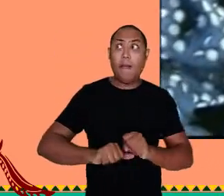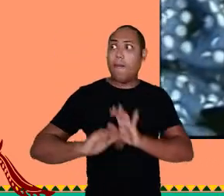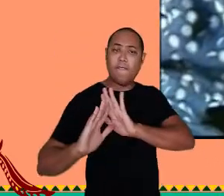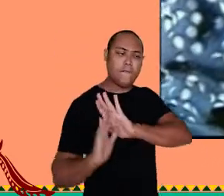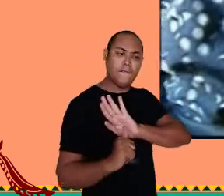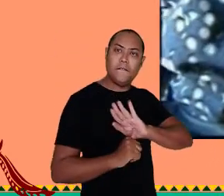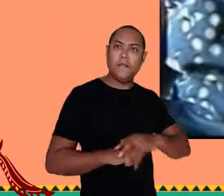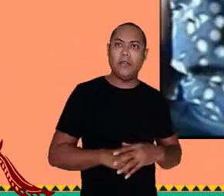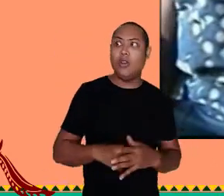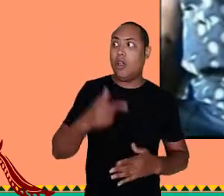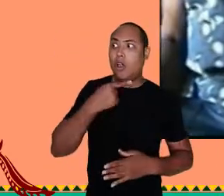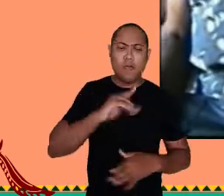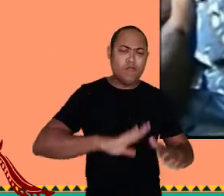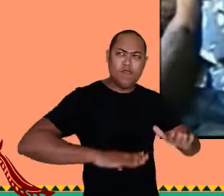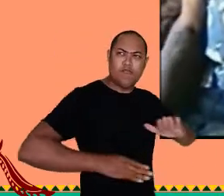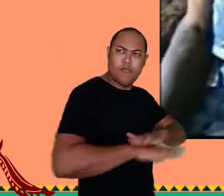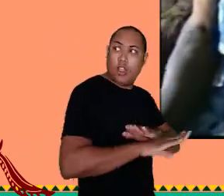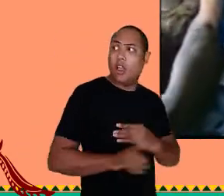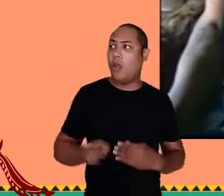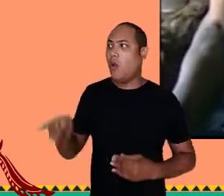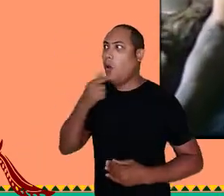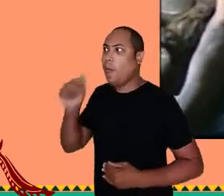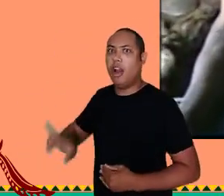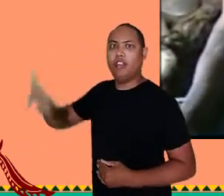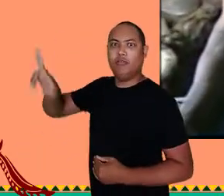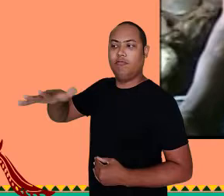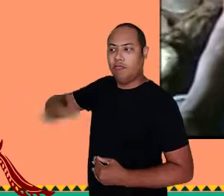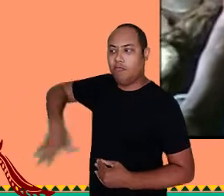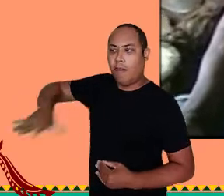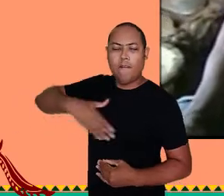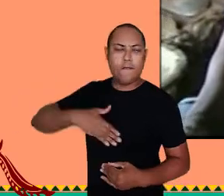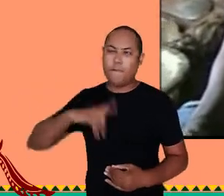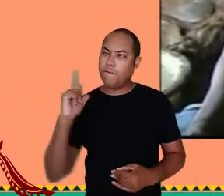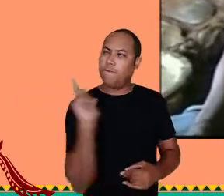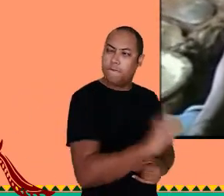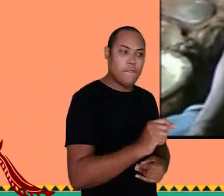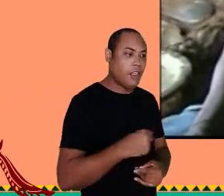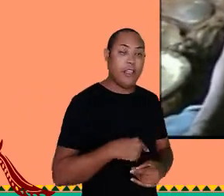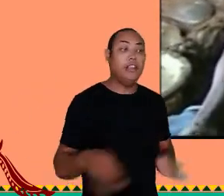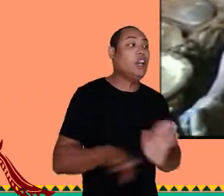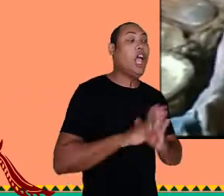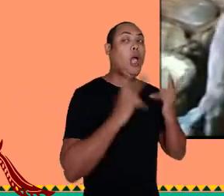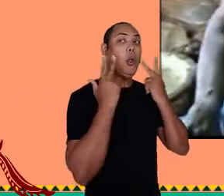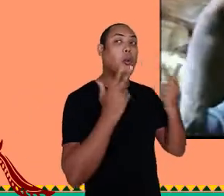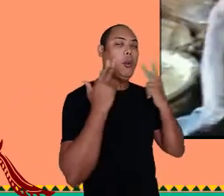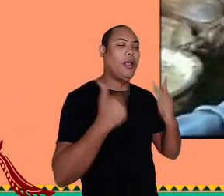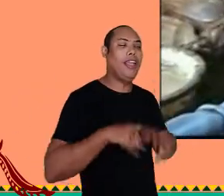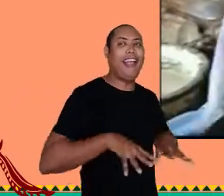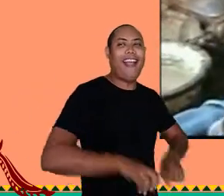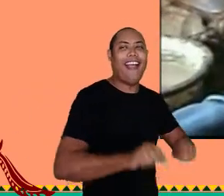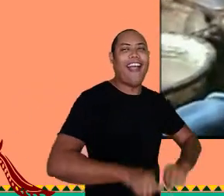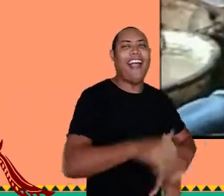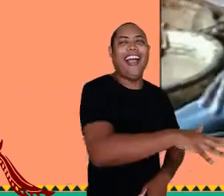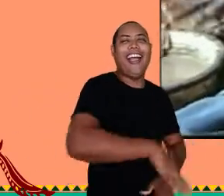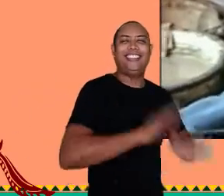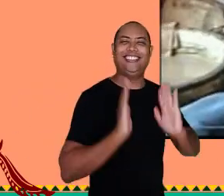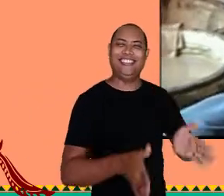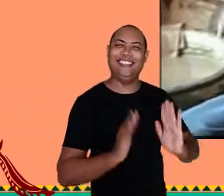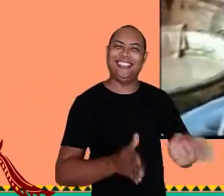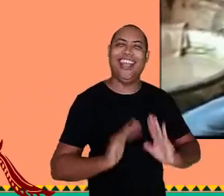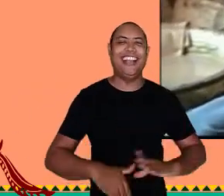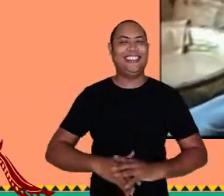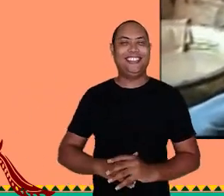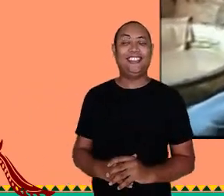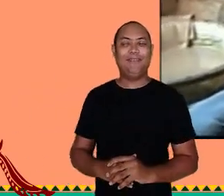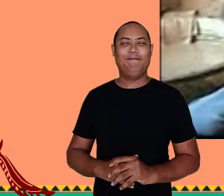Antigamente a gente roubava o barro Escondido do dono da fazenda Quando ele chegava A gente já